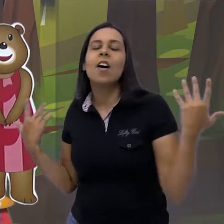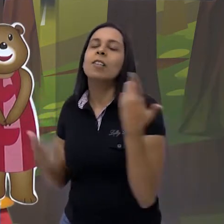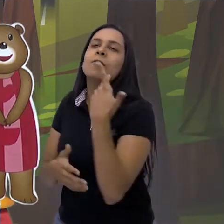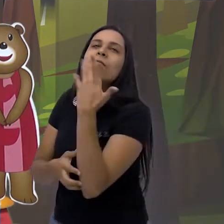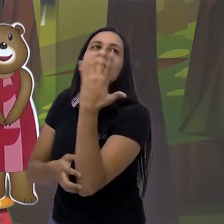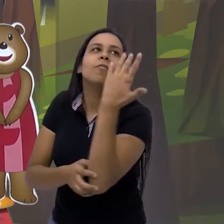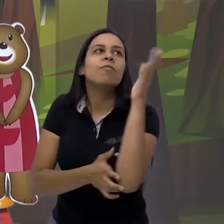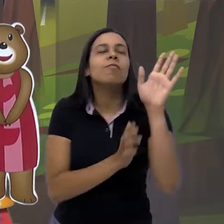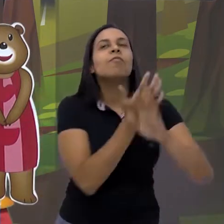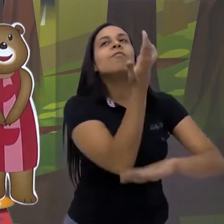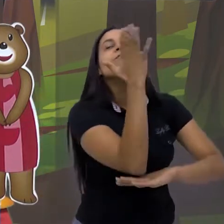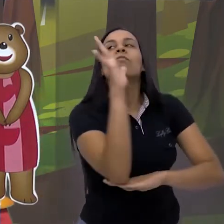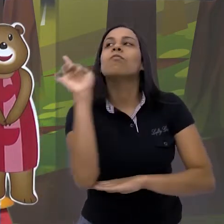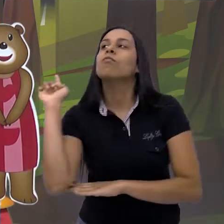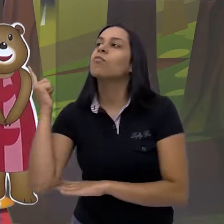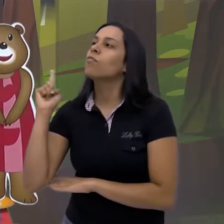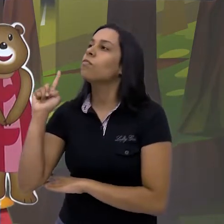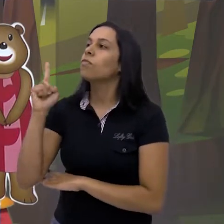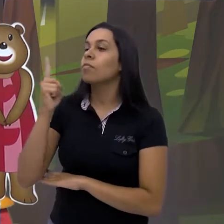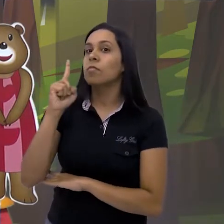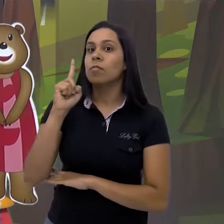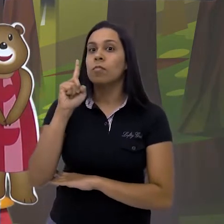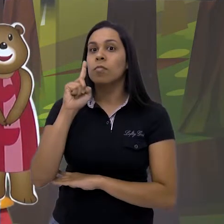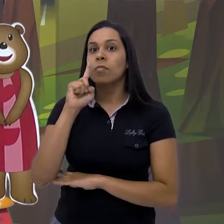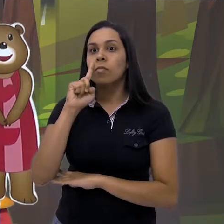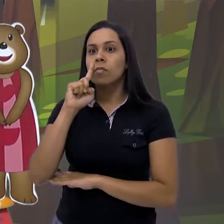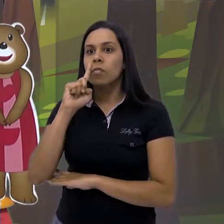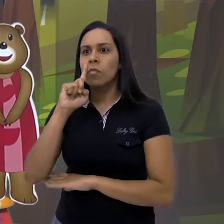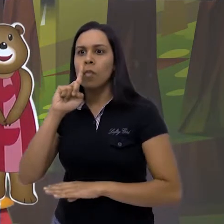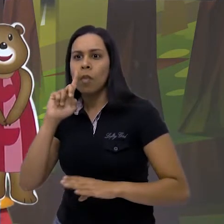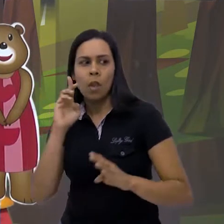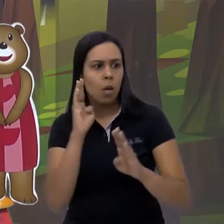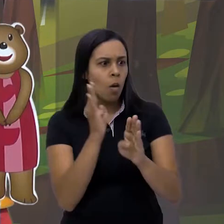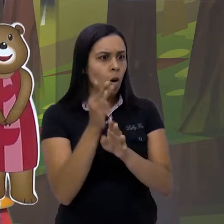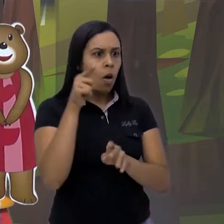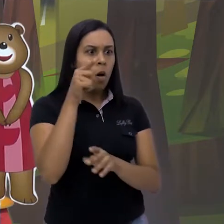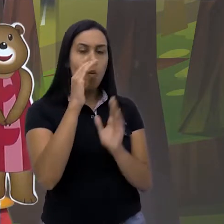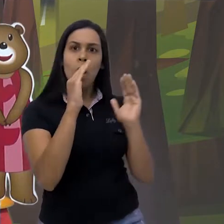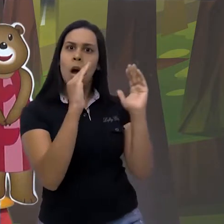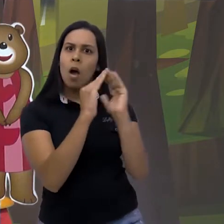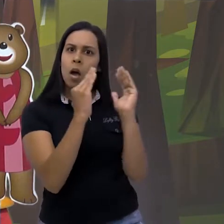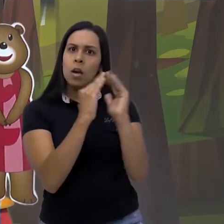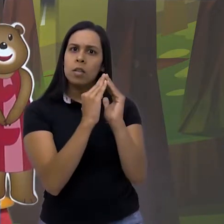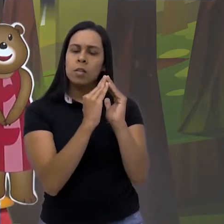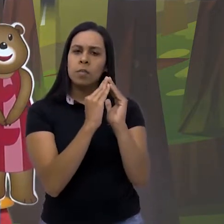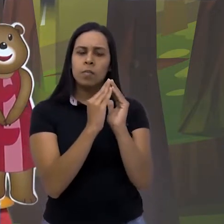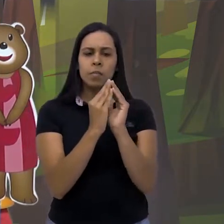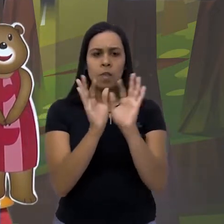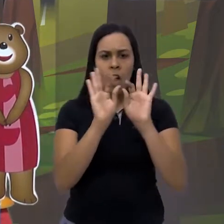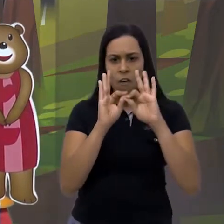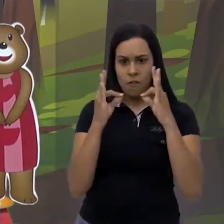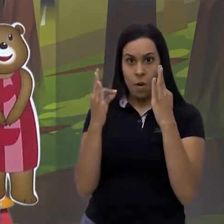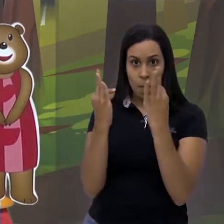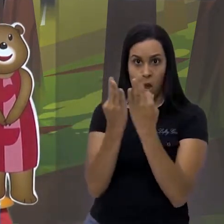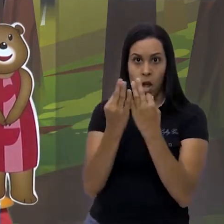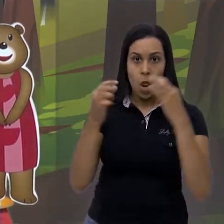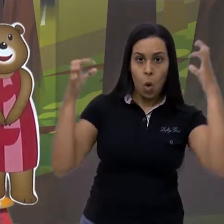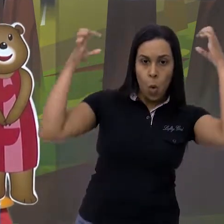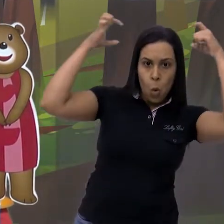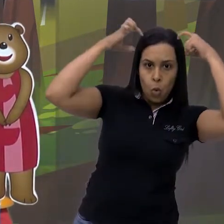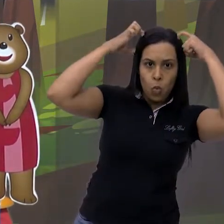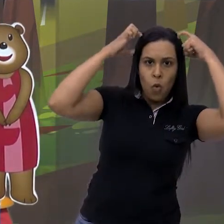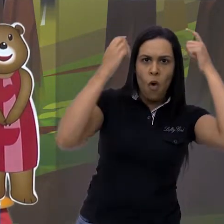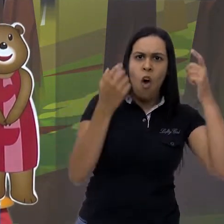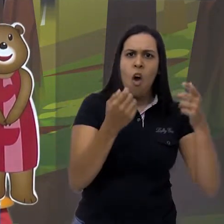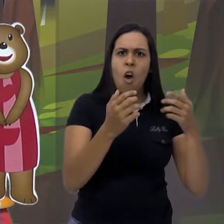Estava lá passeando e encontrou uma linda cabana. Quando a família urso saiu, eles não